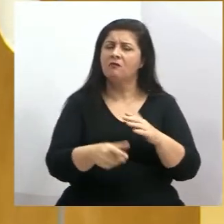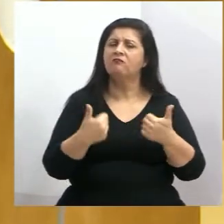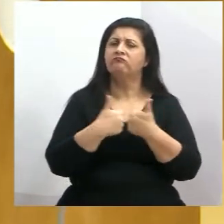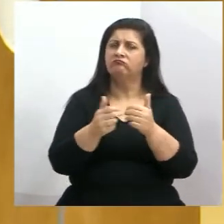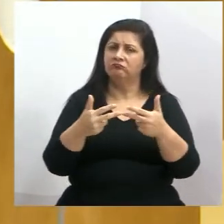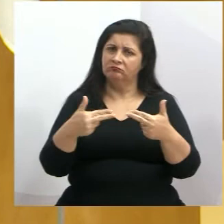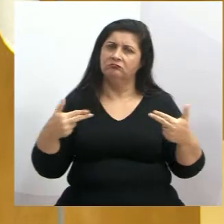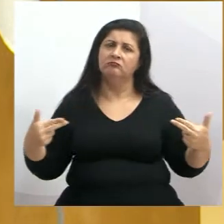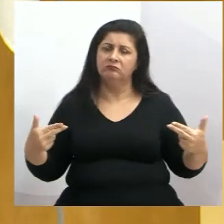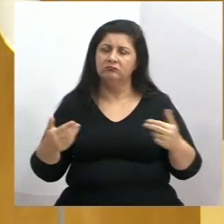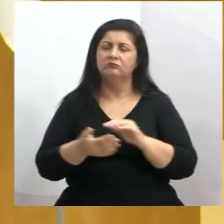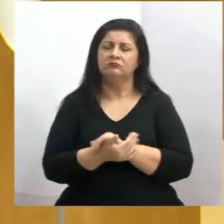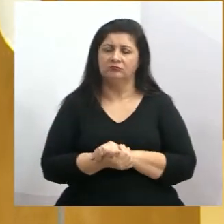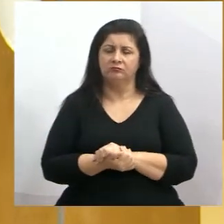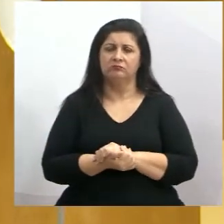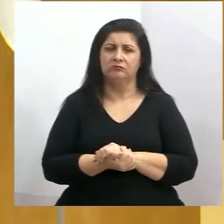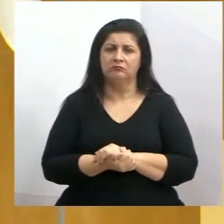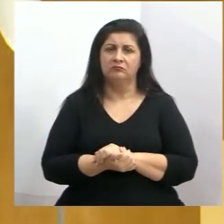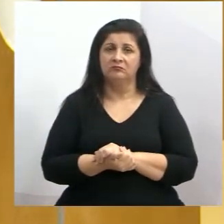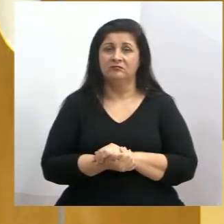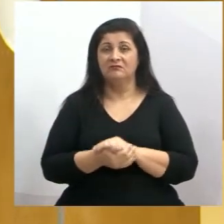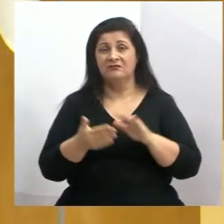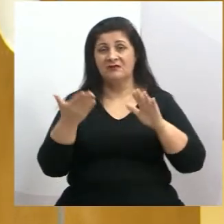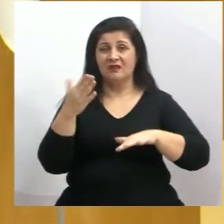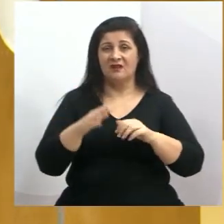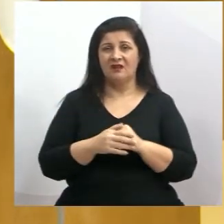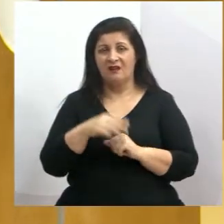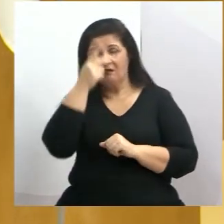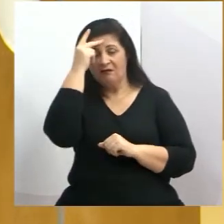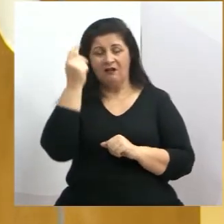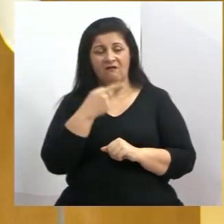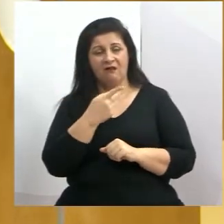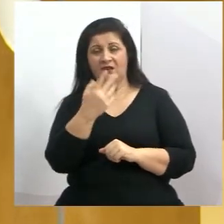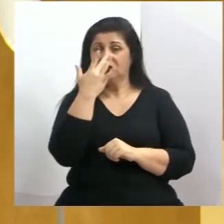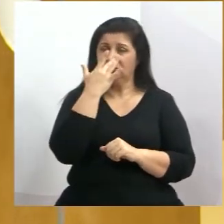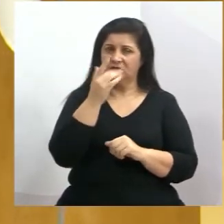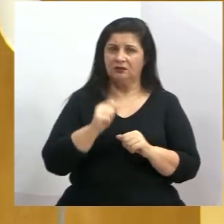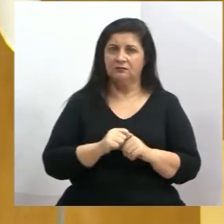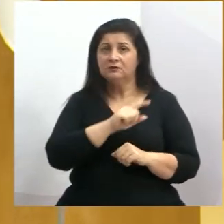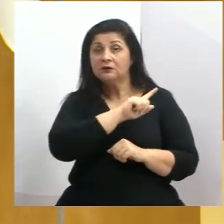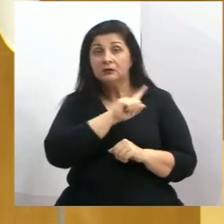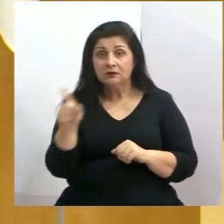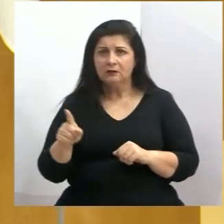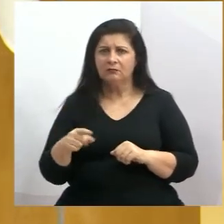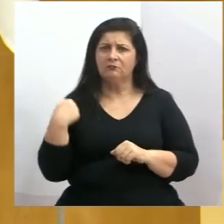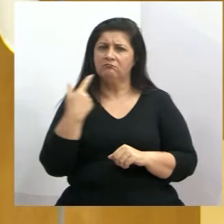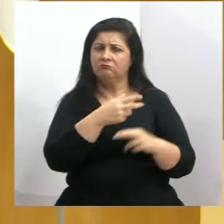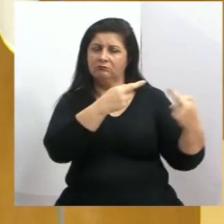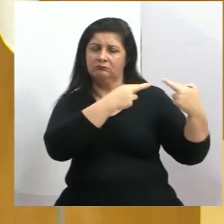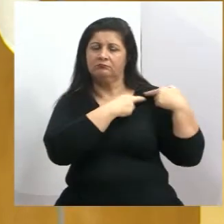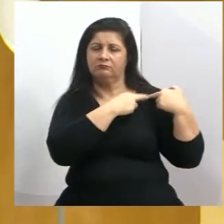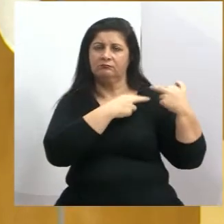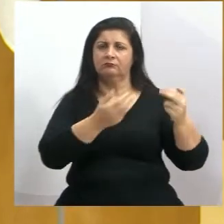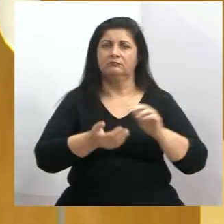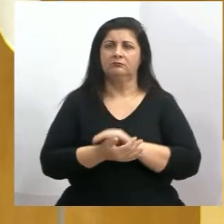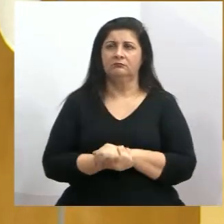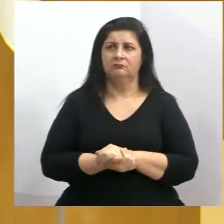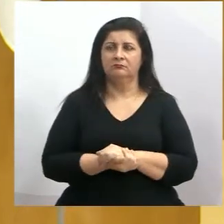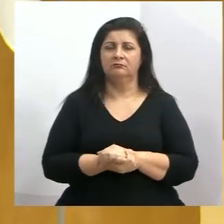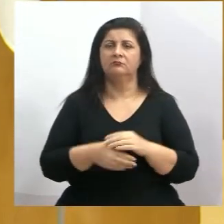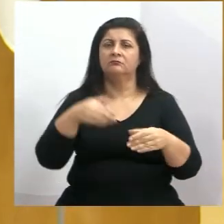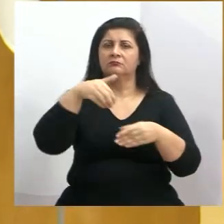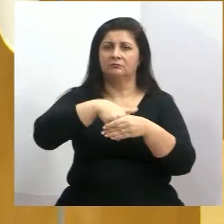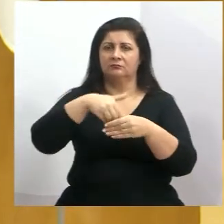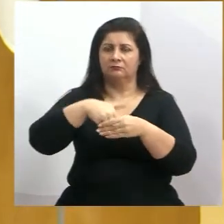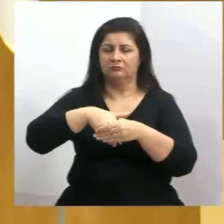funciona o sistema de transporte, muitas vezes a gente é intransigente. Mas não é. Esse é o nosso papel, né? A gente foi eleito